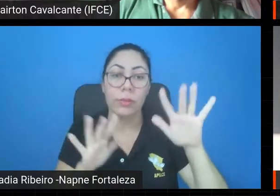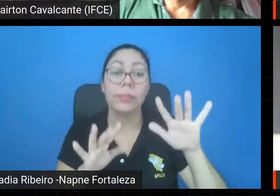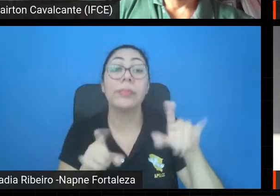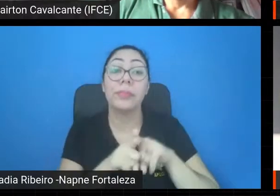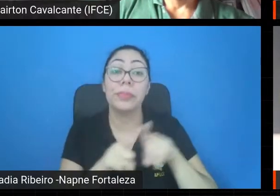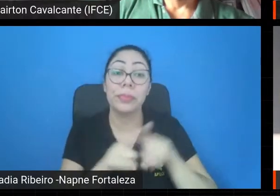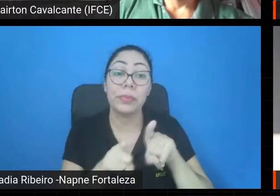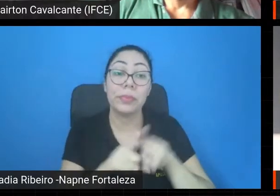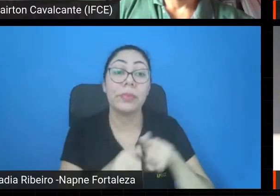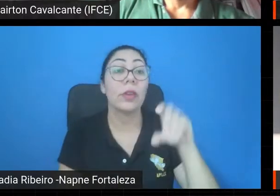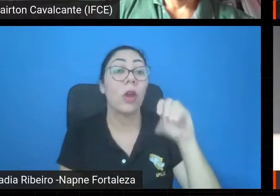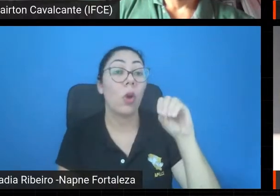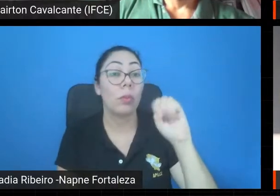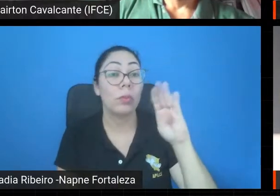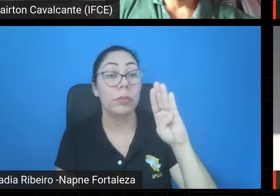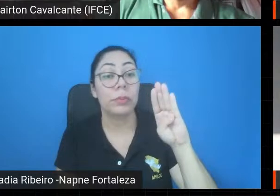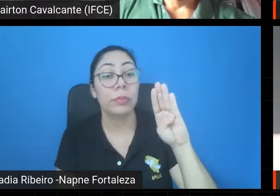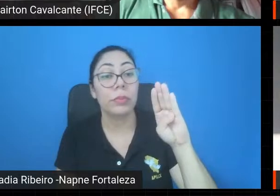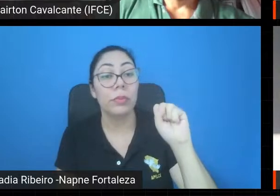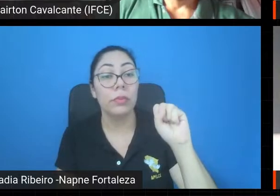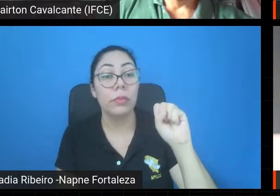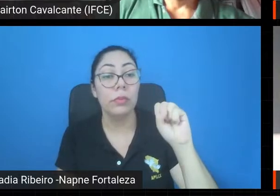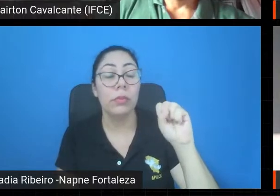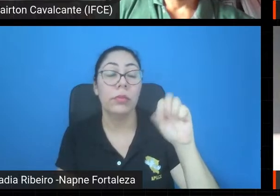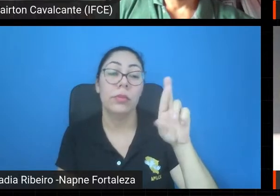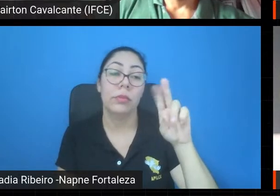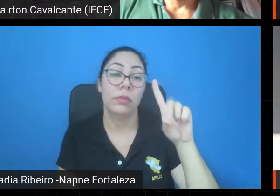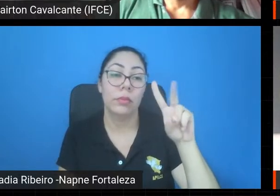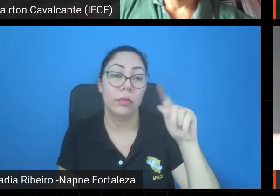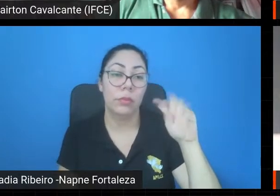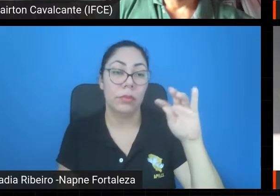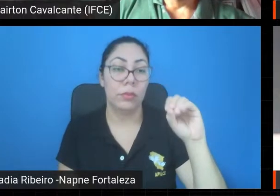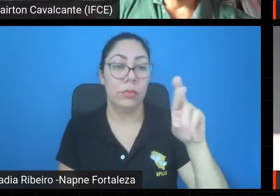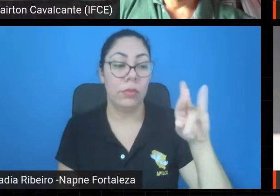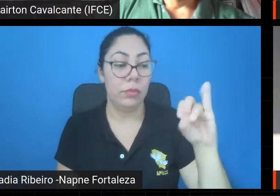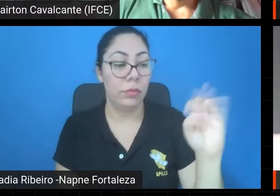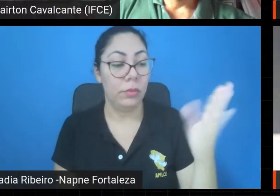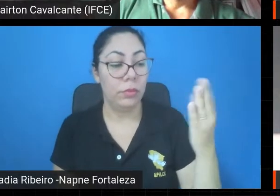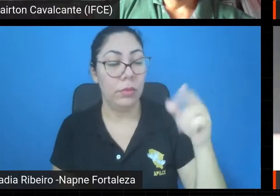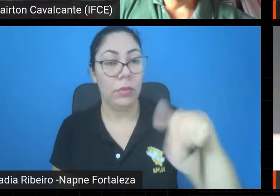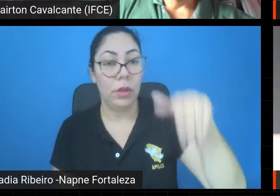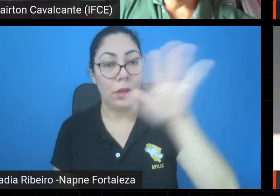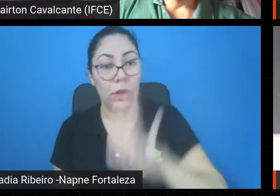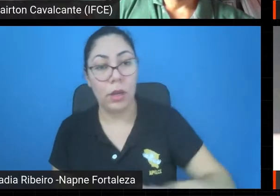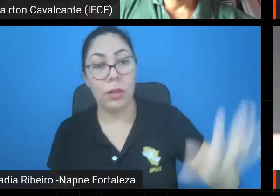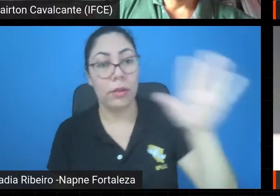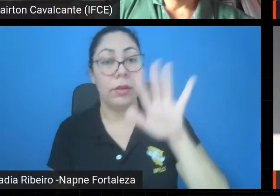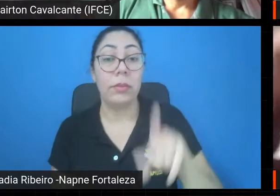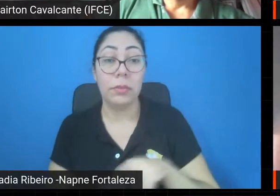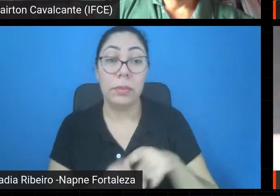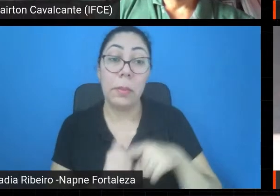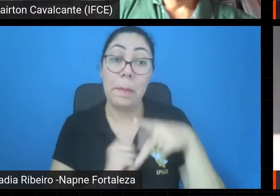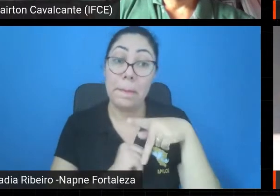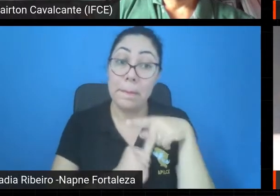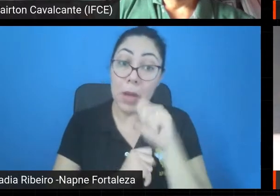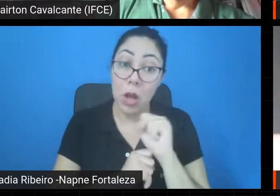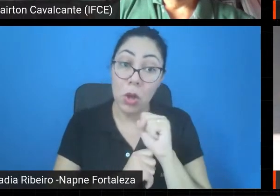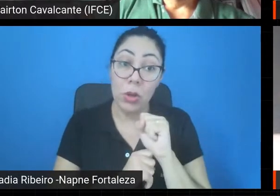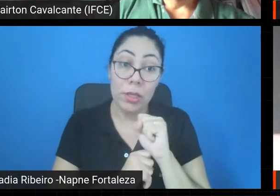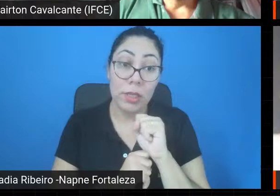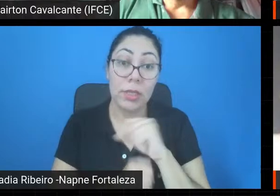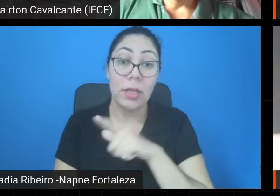que é um dos lugares mais tradicionais da Estrofísica brasileira. Pós-graduação, subindo agora,